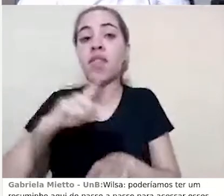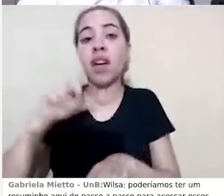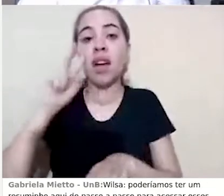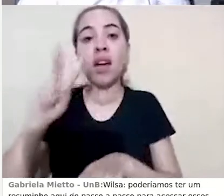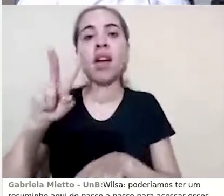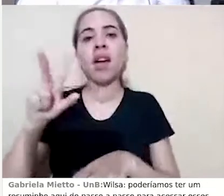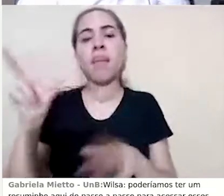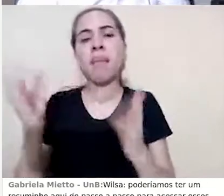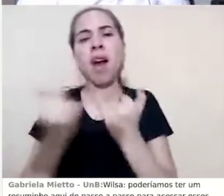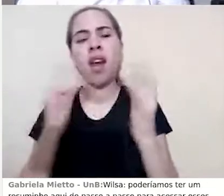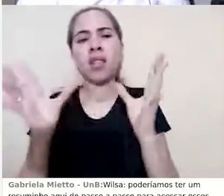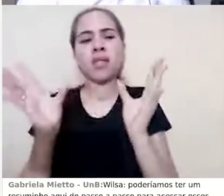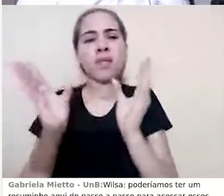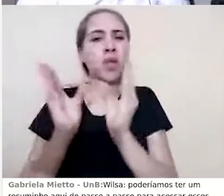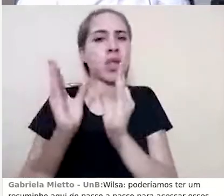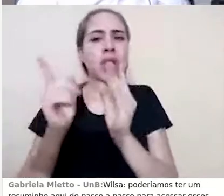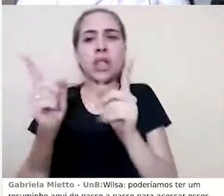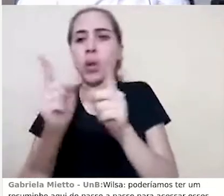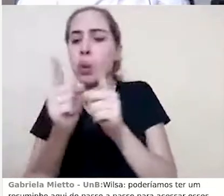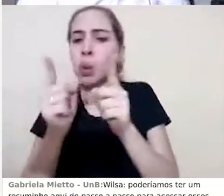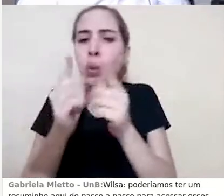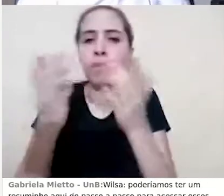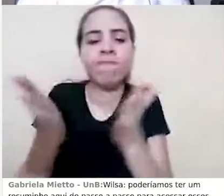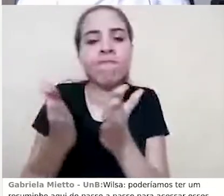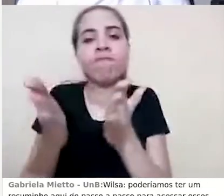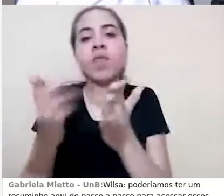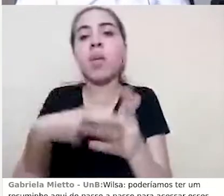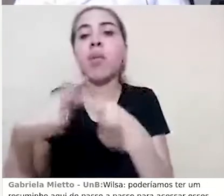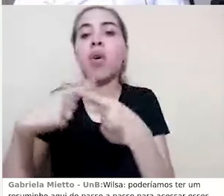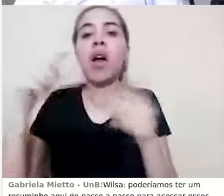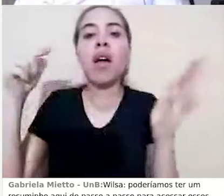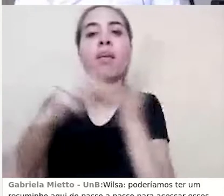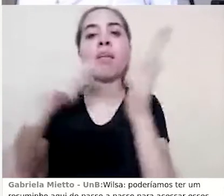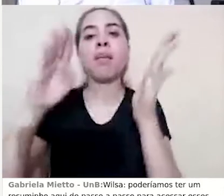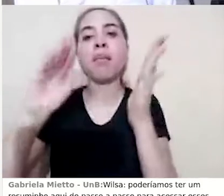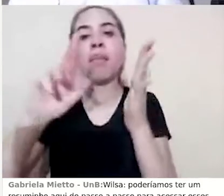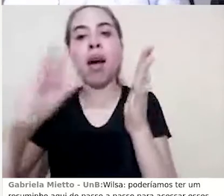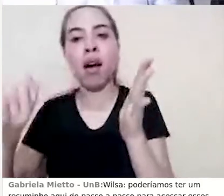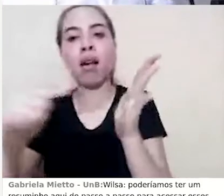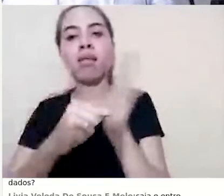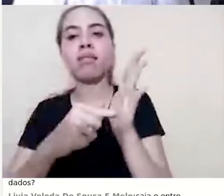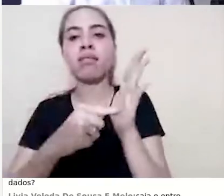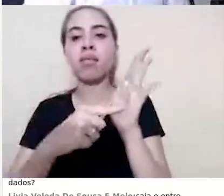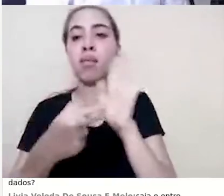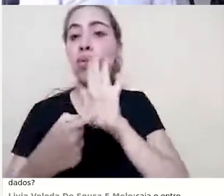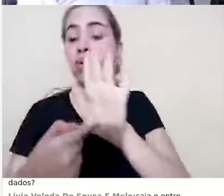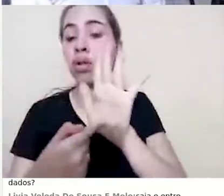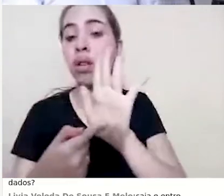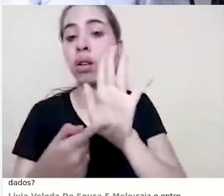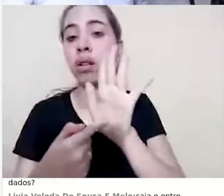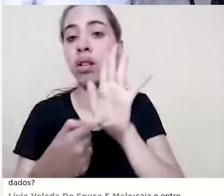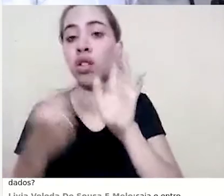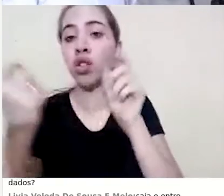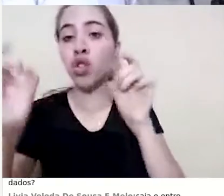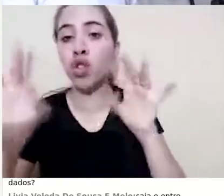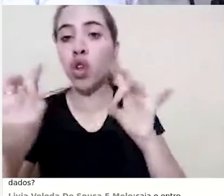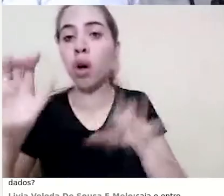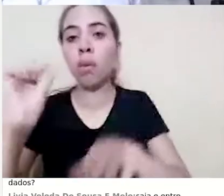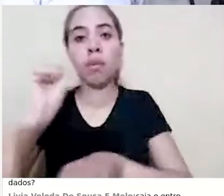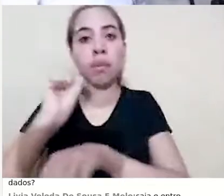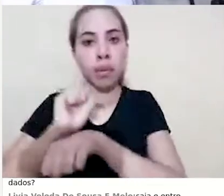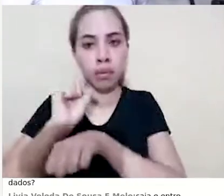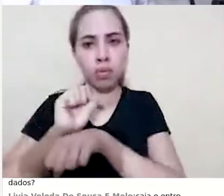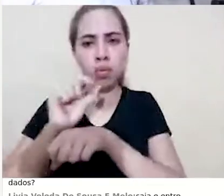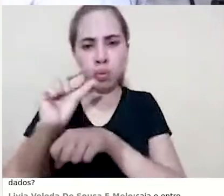reduzida, então, quando você for clicar na barra de administração e for mostrar, é só dar uma paradinha aí,